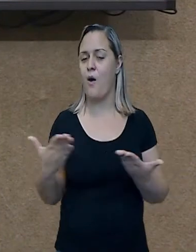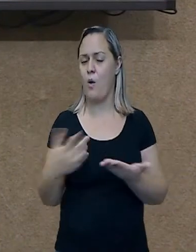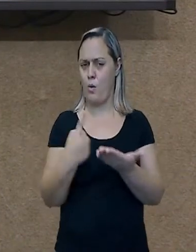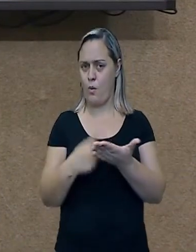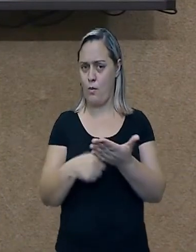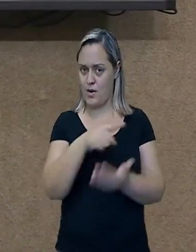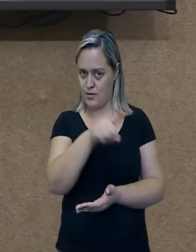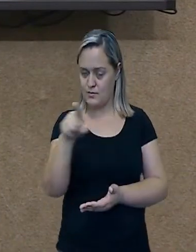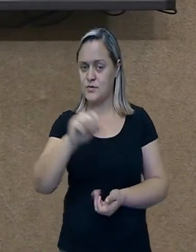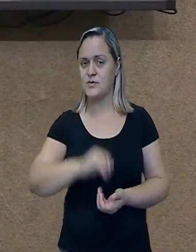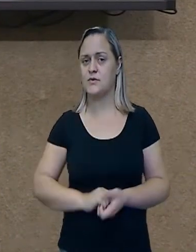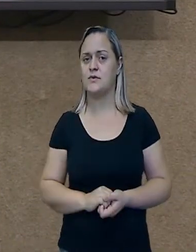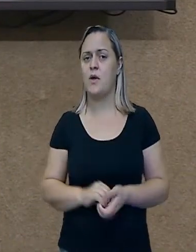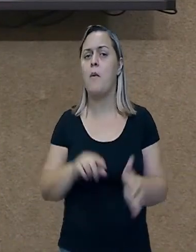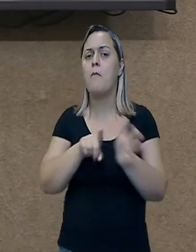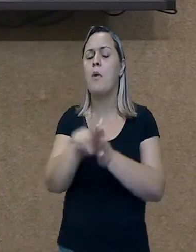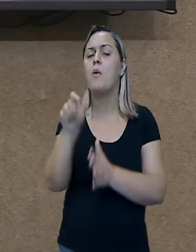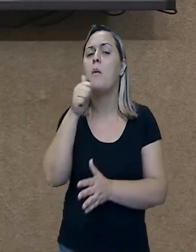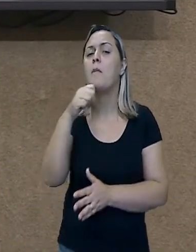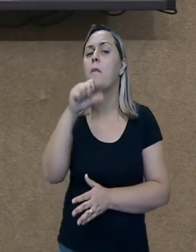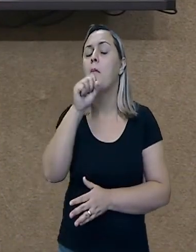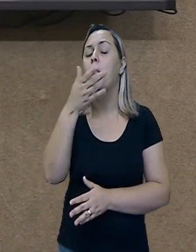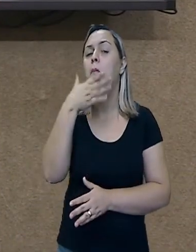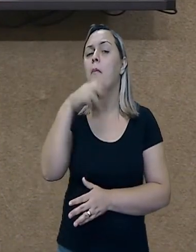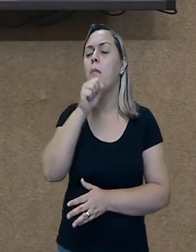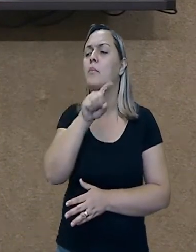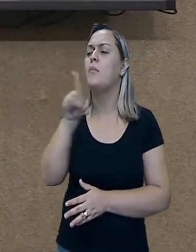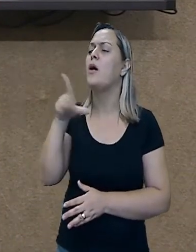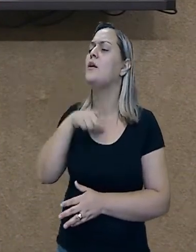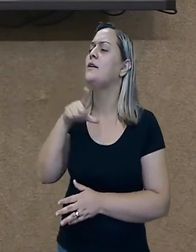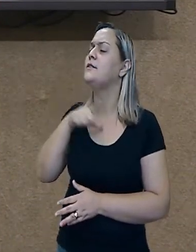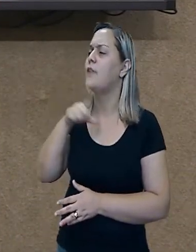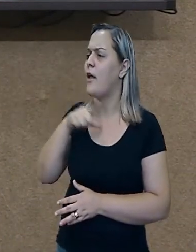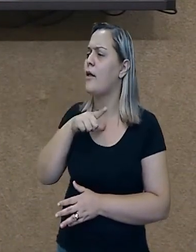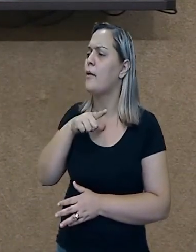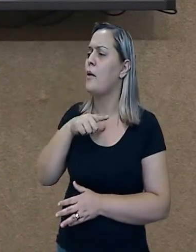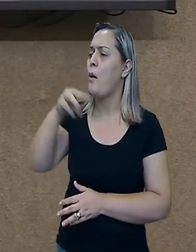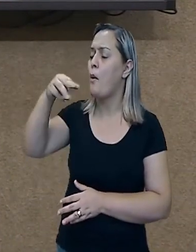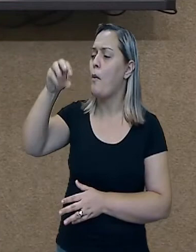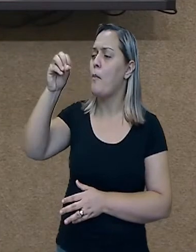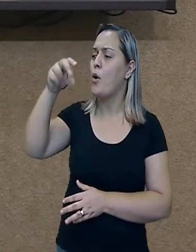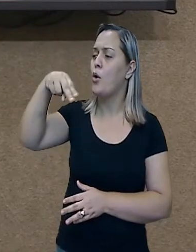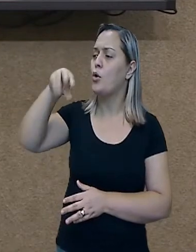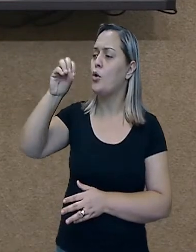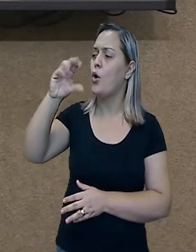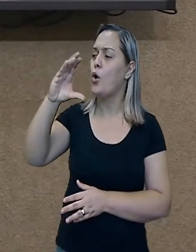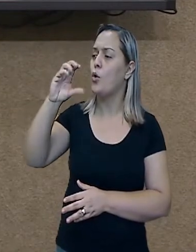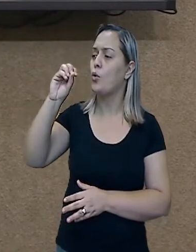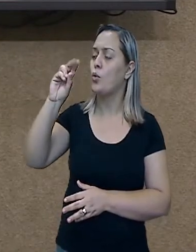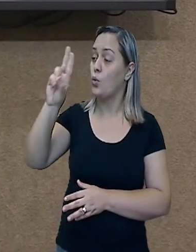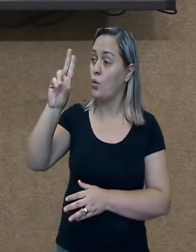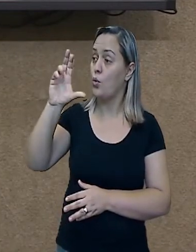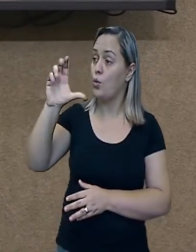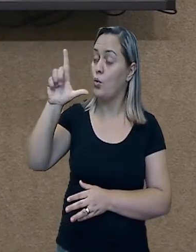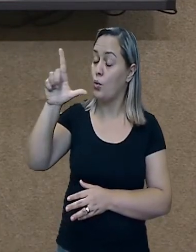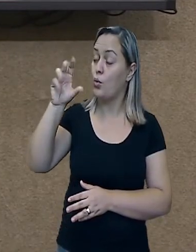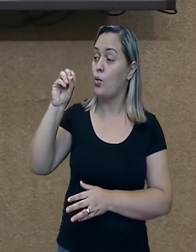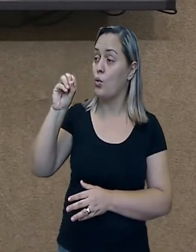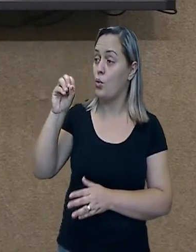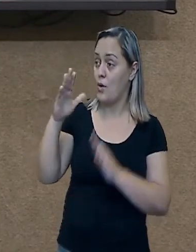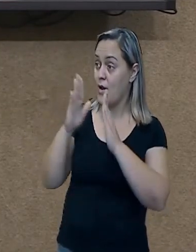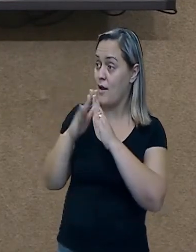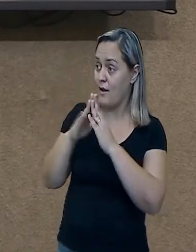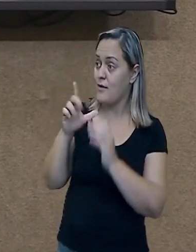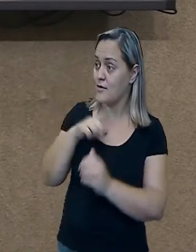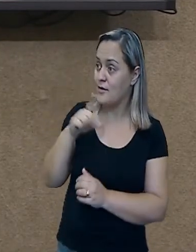mamãe quem tem o monóculo em casa. Quem tiver, é fazer o favor de tirar uma foto, colocar lá em alguma página social, no